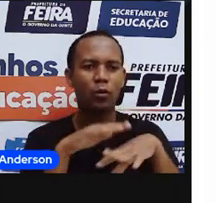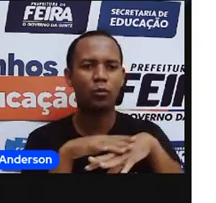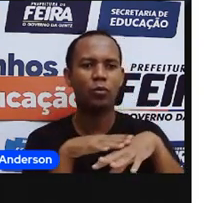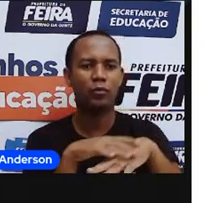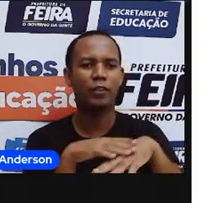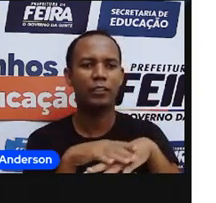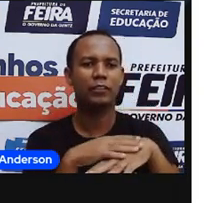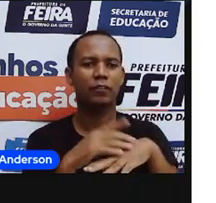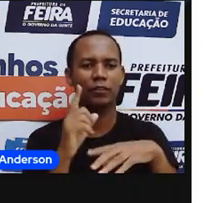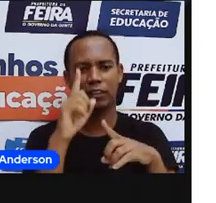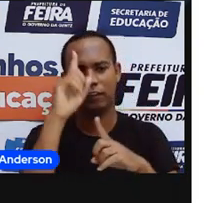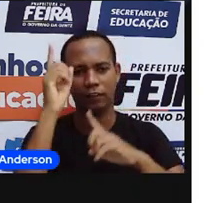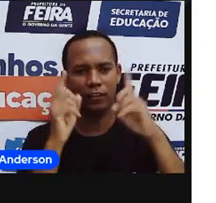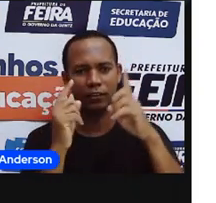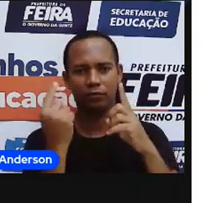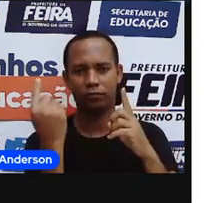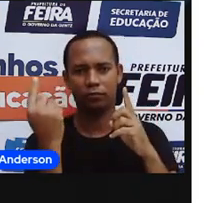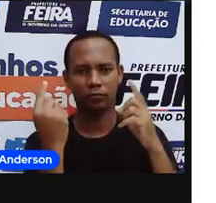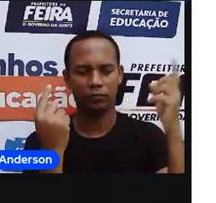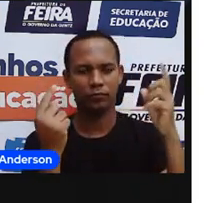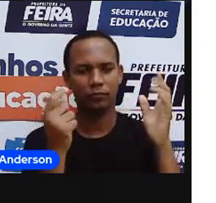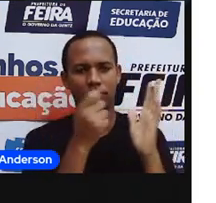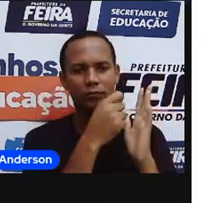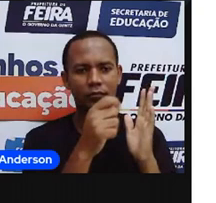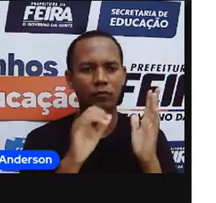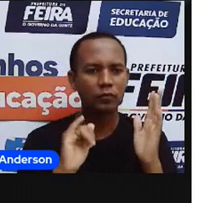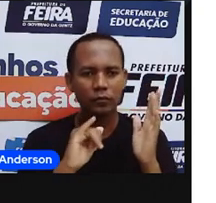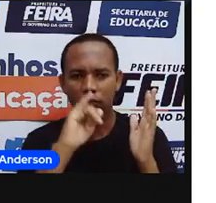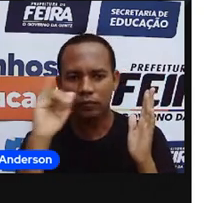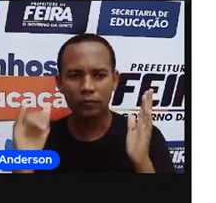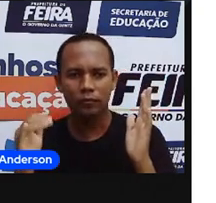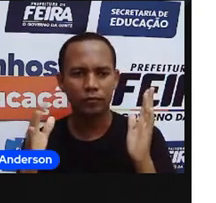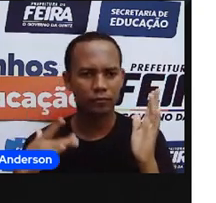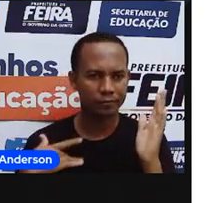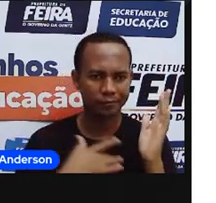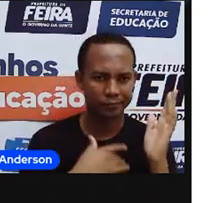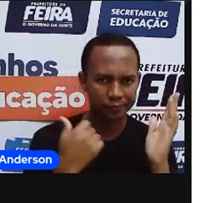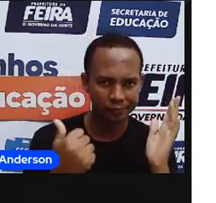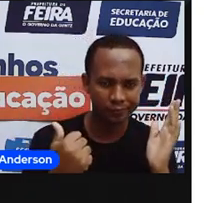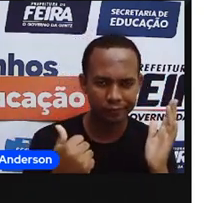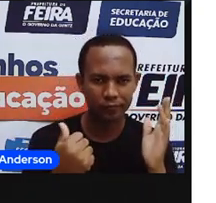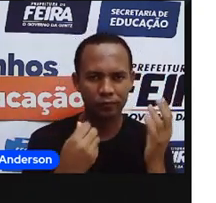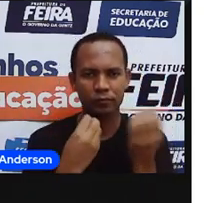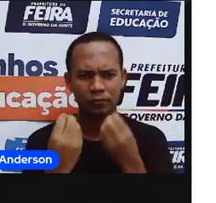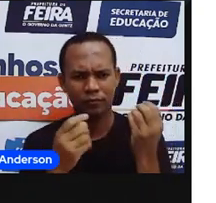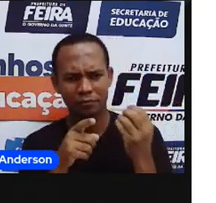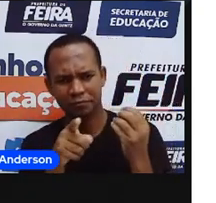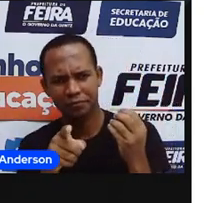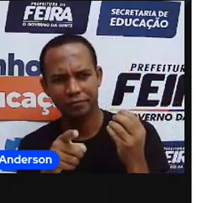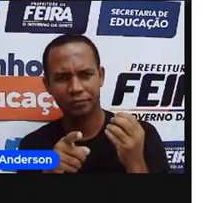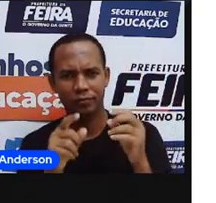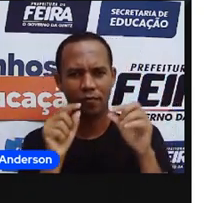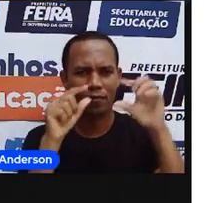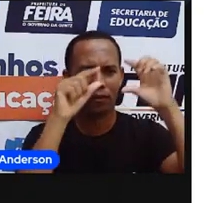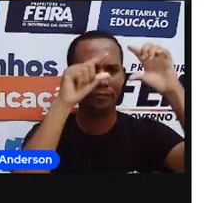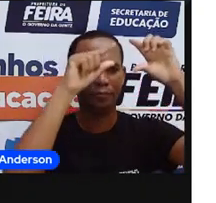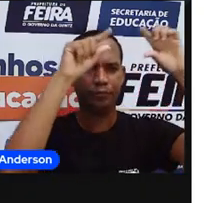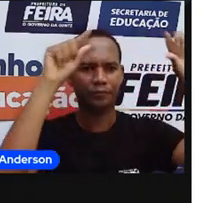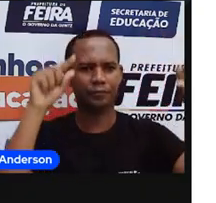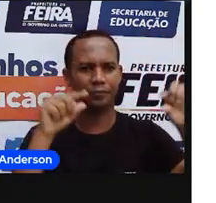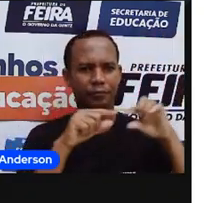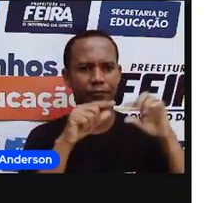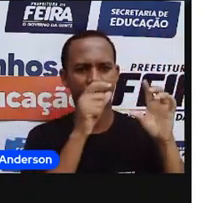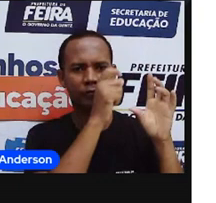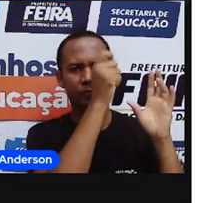encontro foi assim, amigável, a Pró já falou sobre isso aqui com vocês também. E o que é um diálogo? Está vindo esses balõezinhos aí que você vai